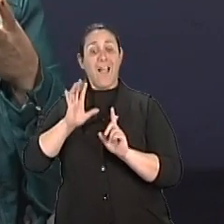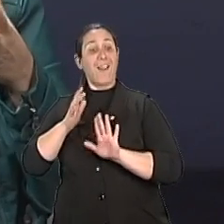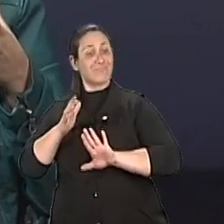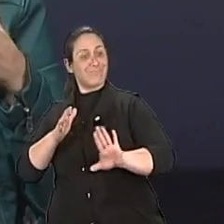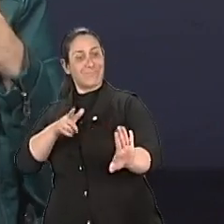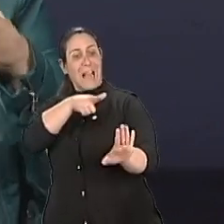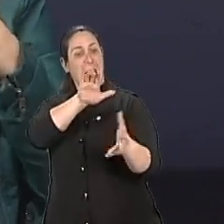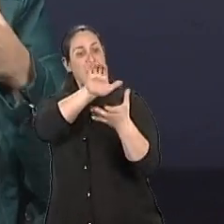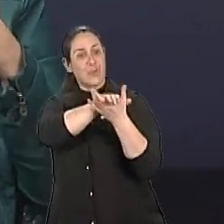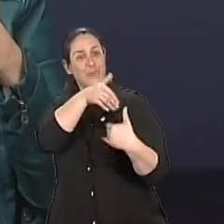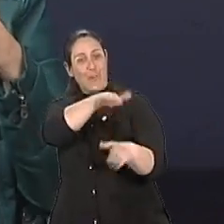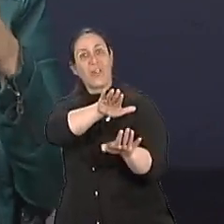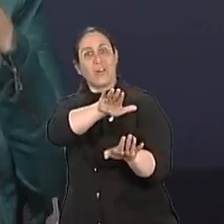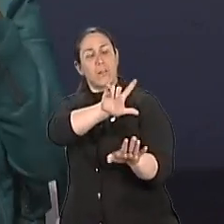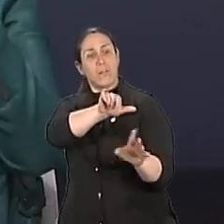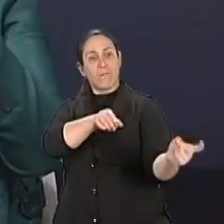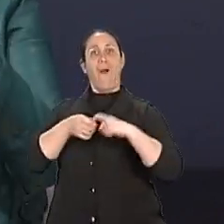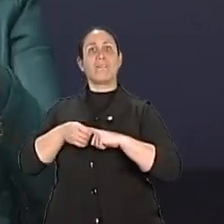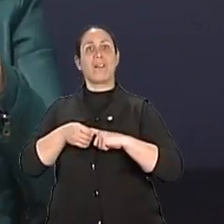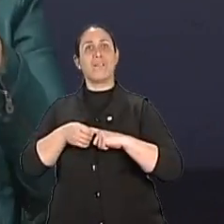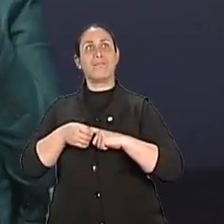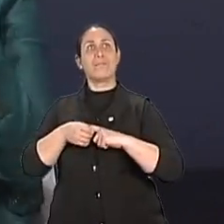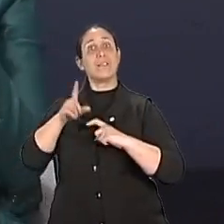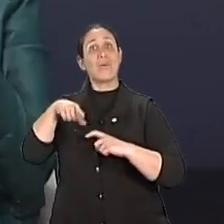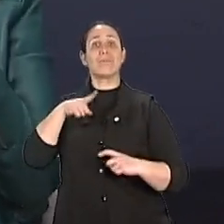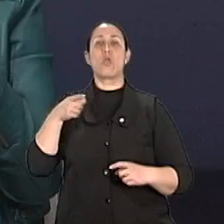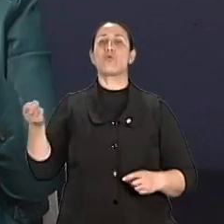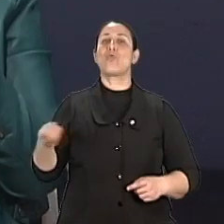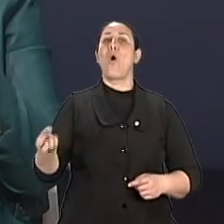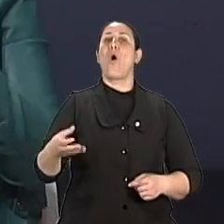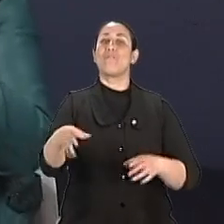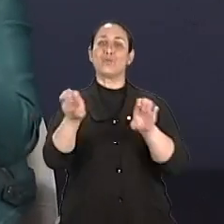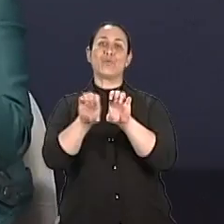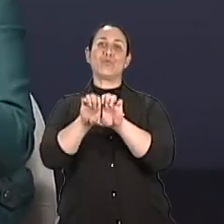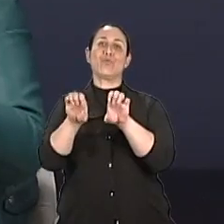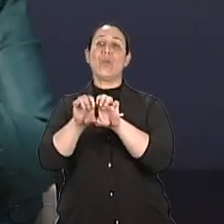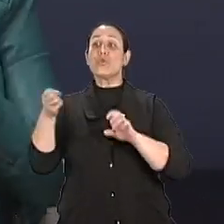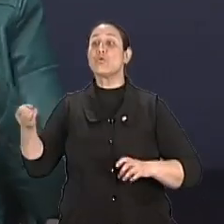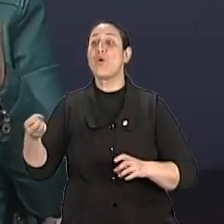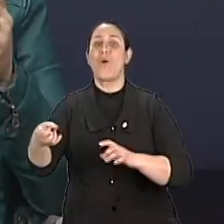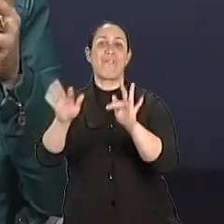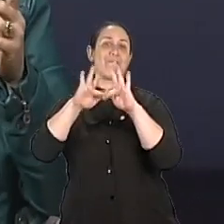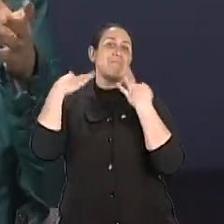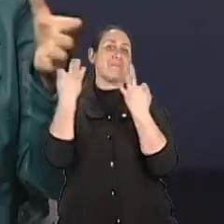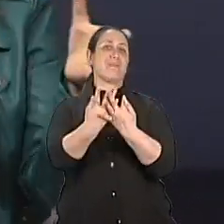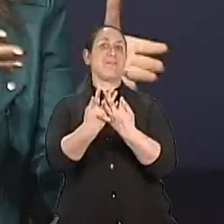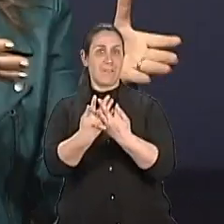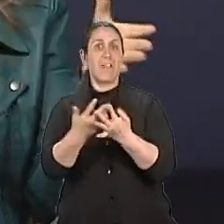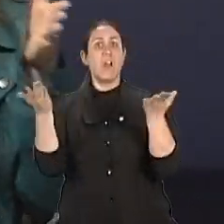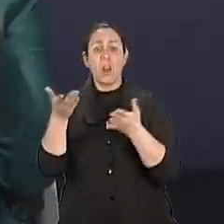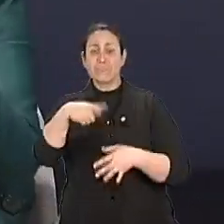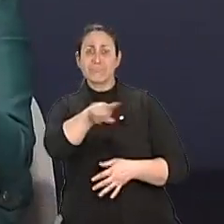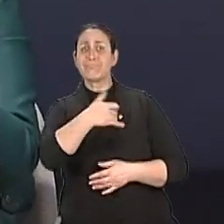em transição. Então, estão sendo feitos novas configurações, novos conceitos, né? Nós